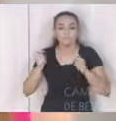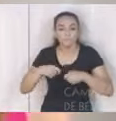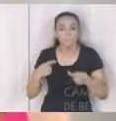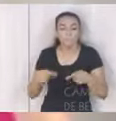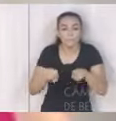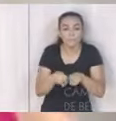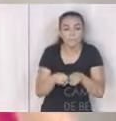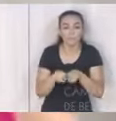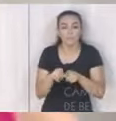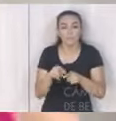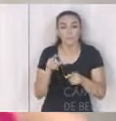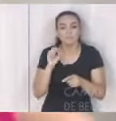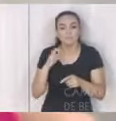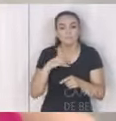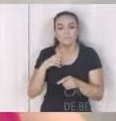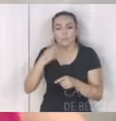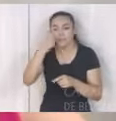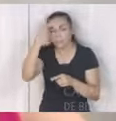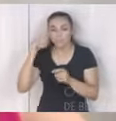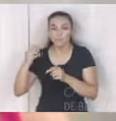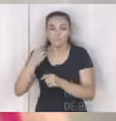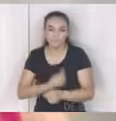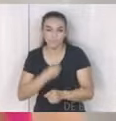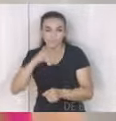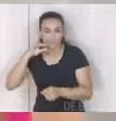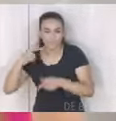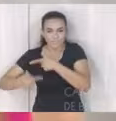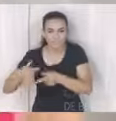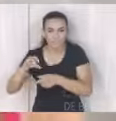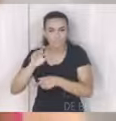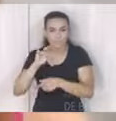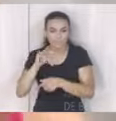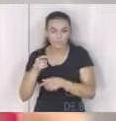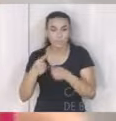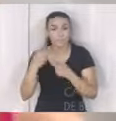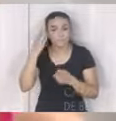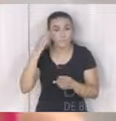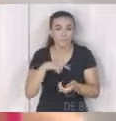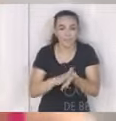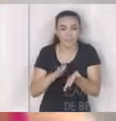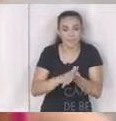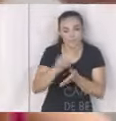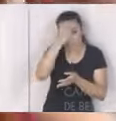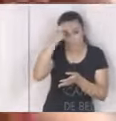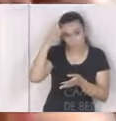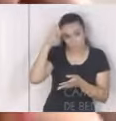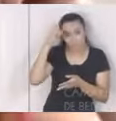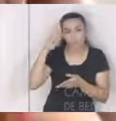com tratadores já que a gente sabe que é uma política pública que custa muito caro para a prefeitura e para a SLU ali.